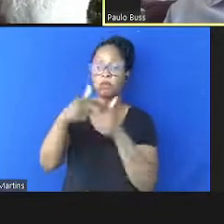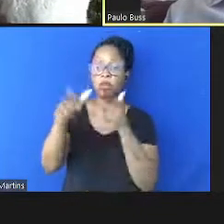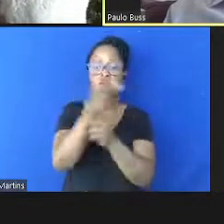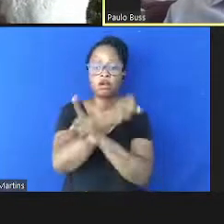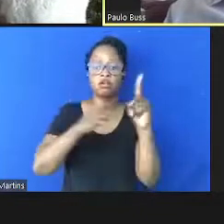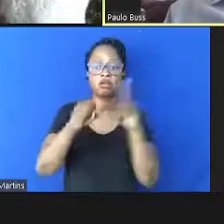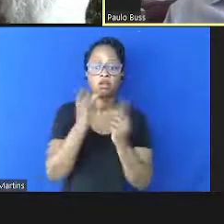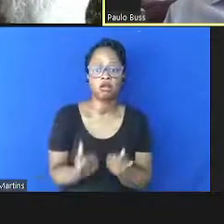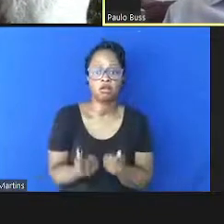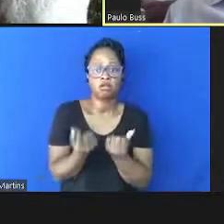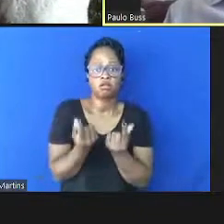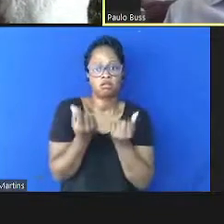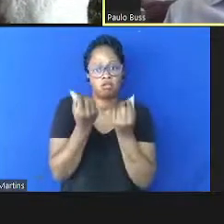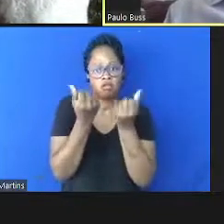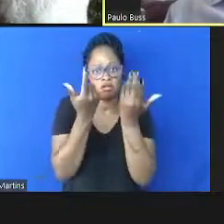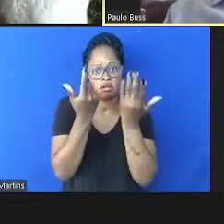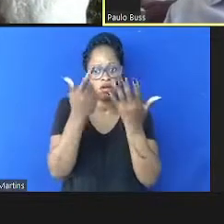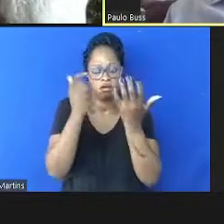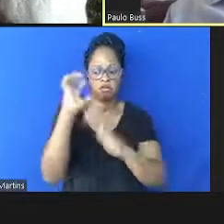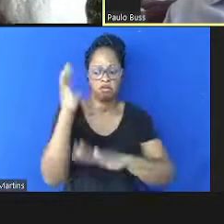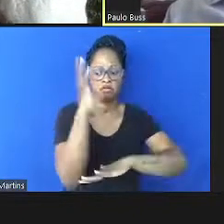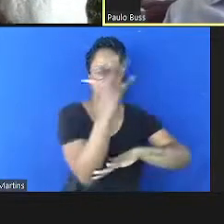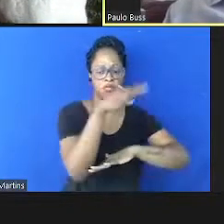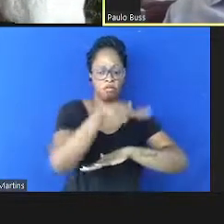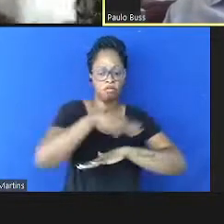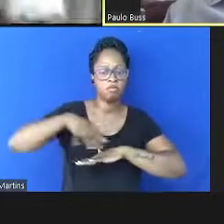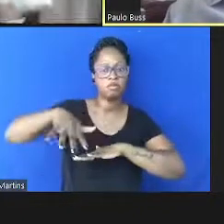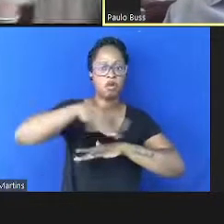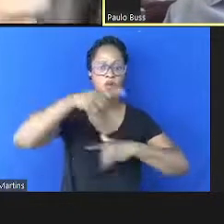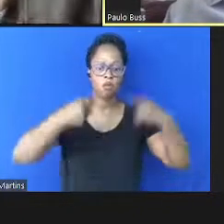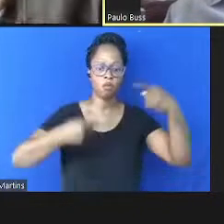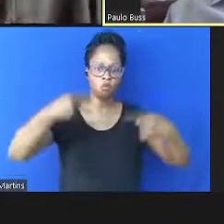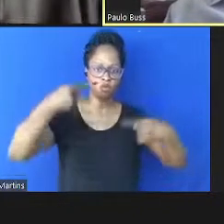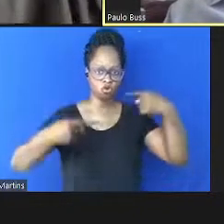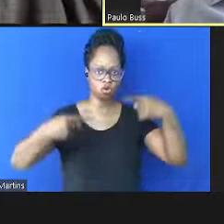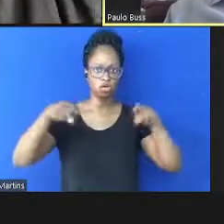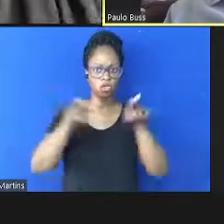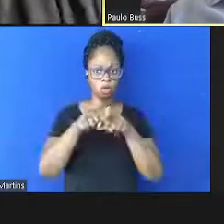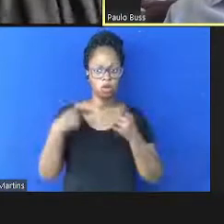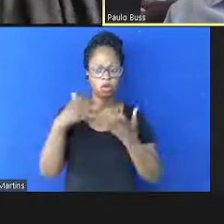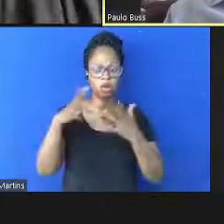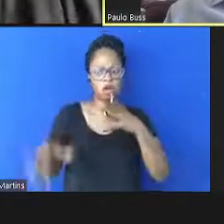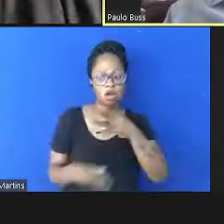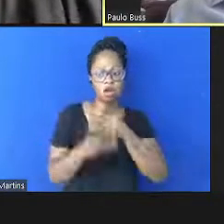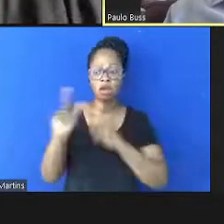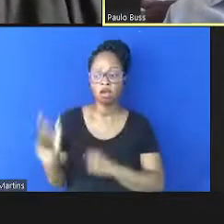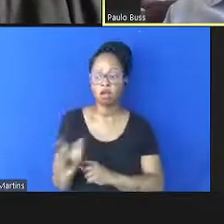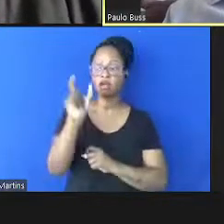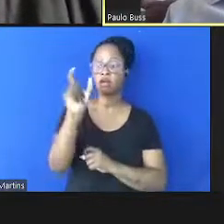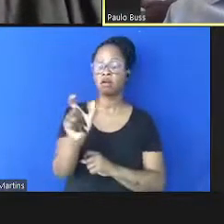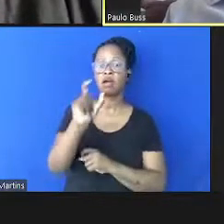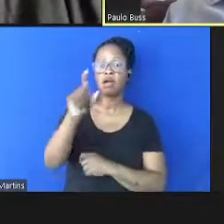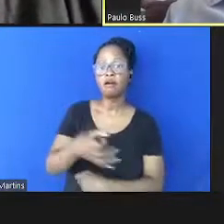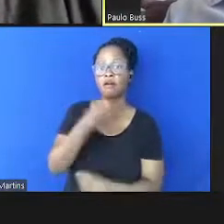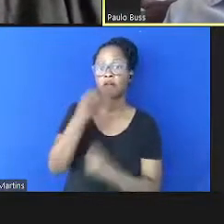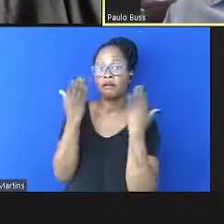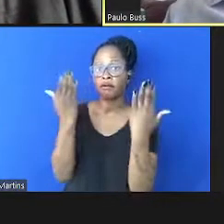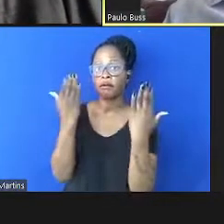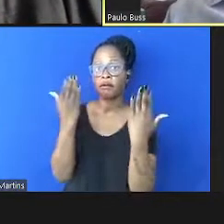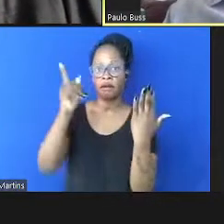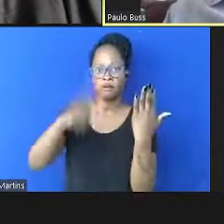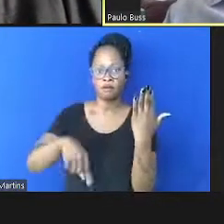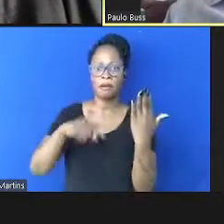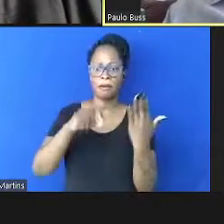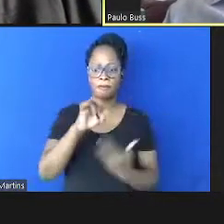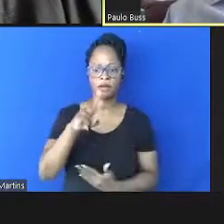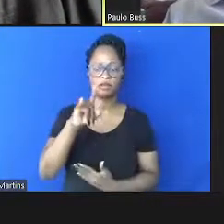econômico, ambiental, político, e eu quero agregar uma palavra crítica nessa sindemia,